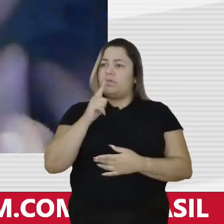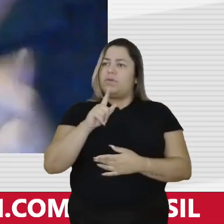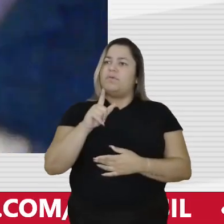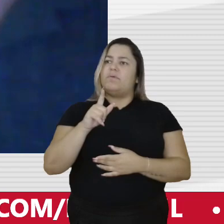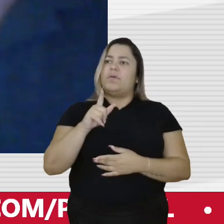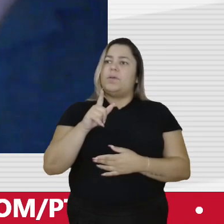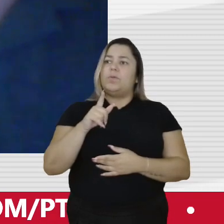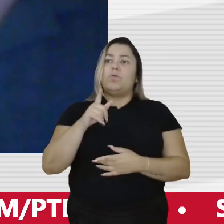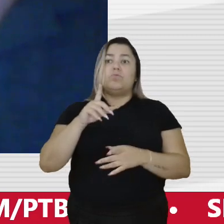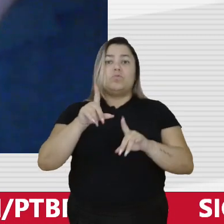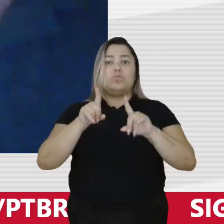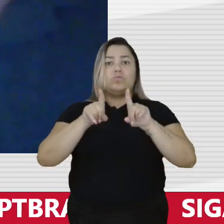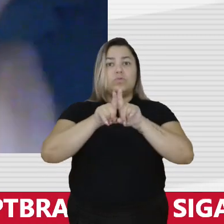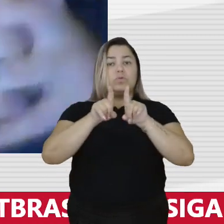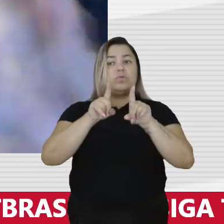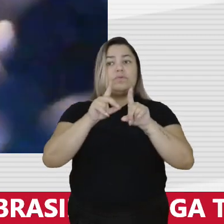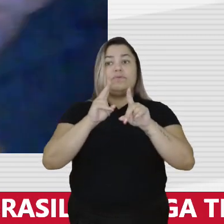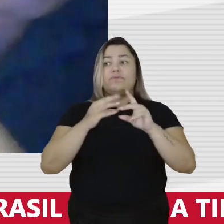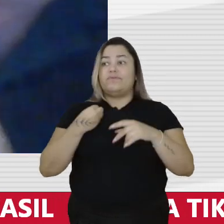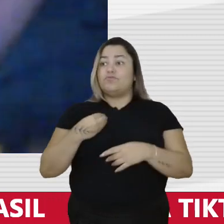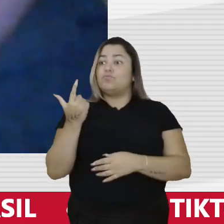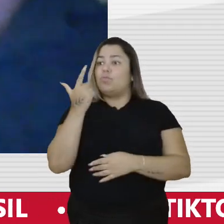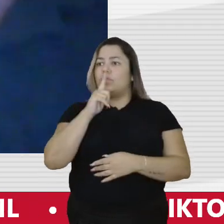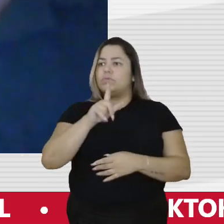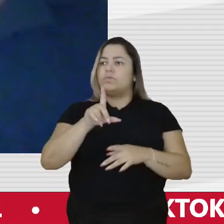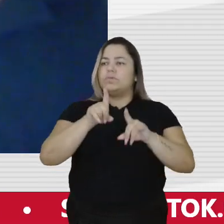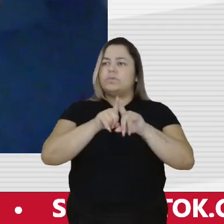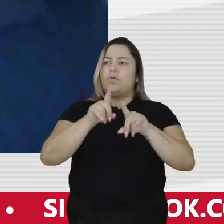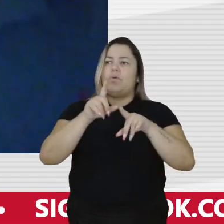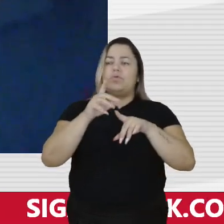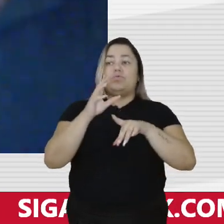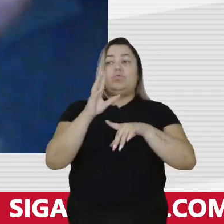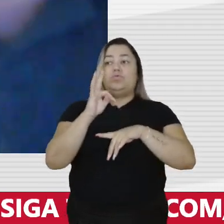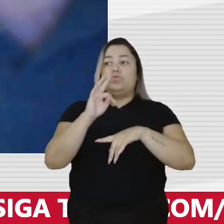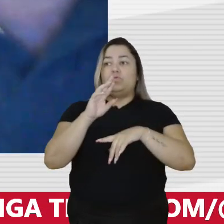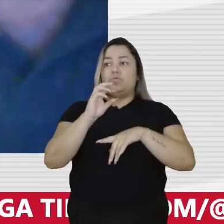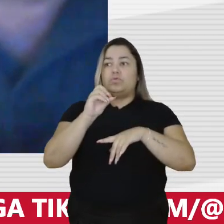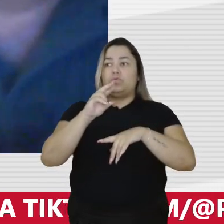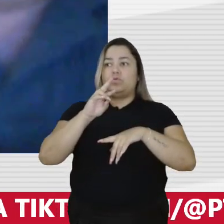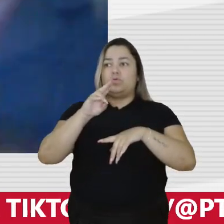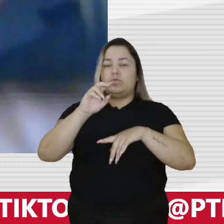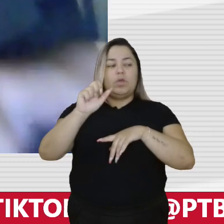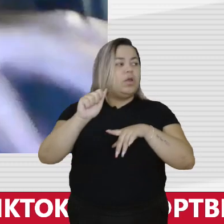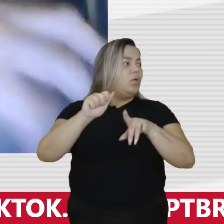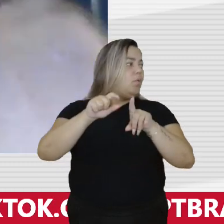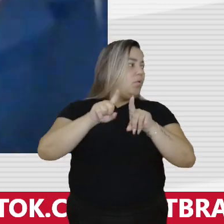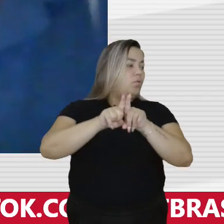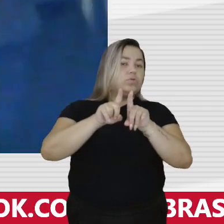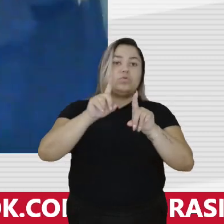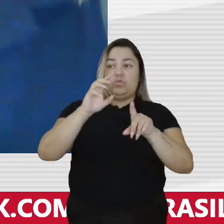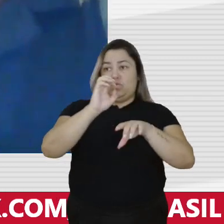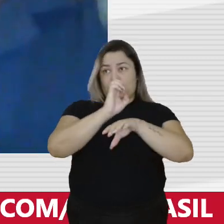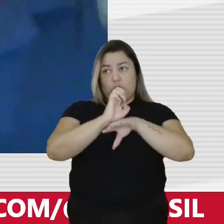reviva a tortura. É uma tortura do Estado. e nós sócio... A questão do bolsonarismo